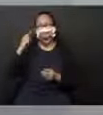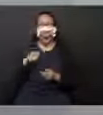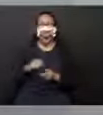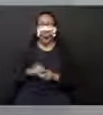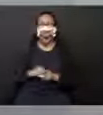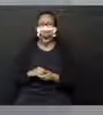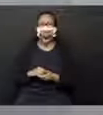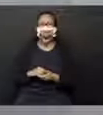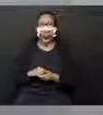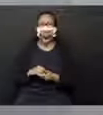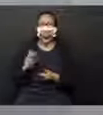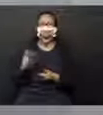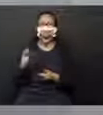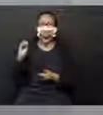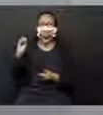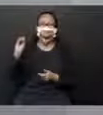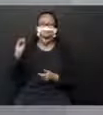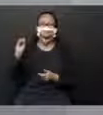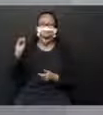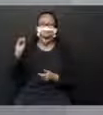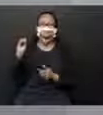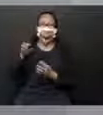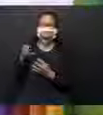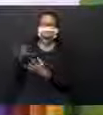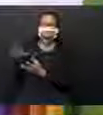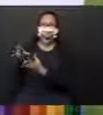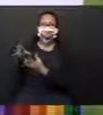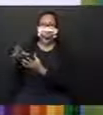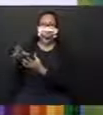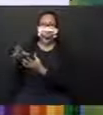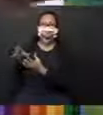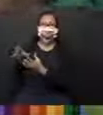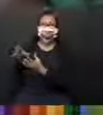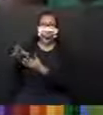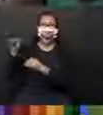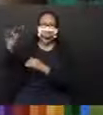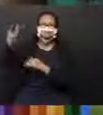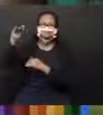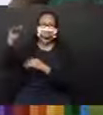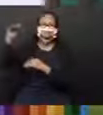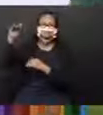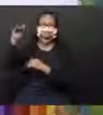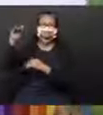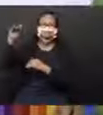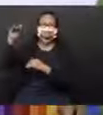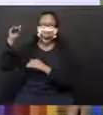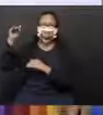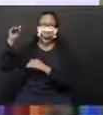Se nós colocarmos ela aqui em cima, será que a sombra vai ser projetada embaixo?